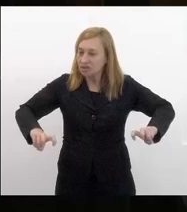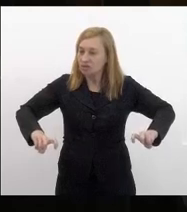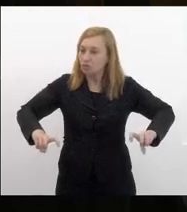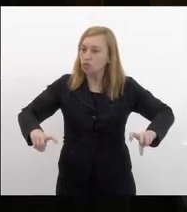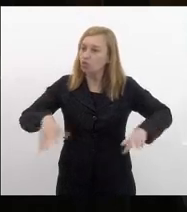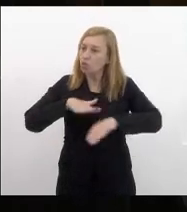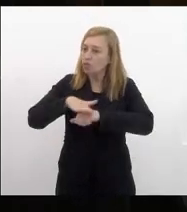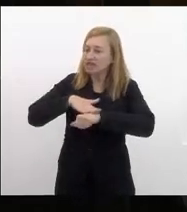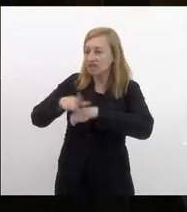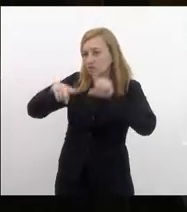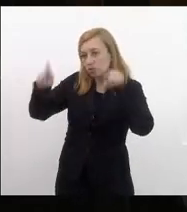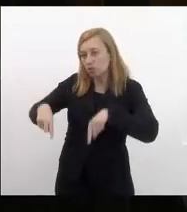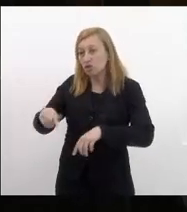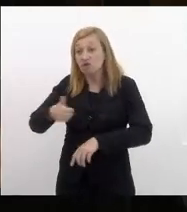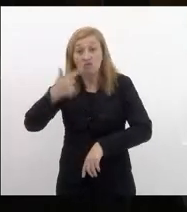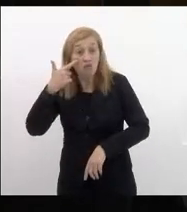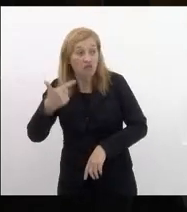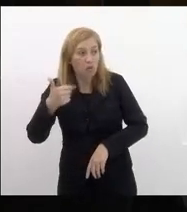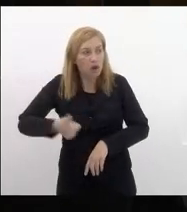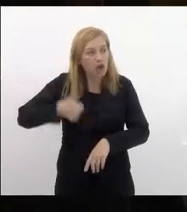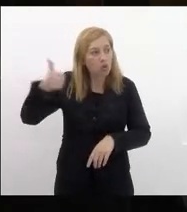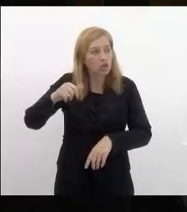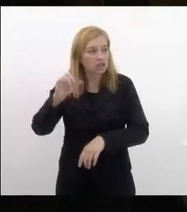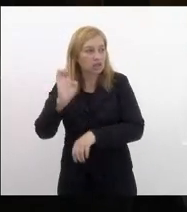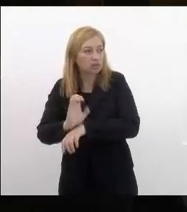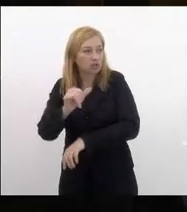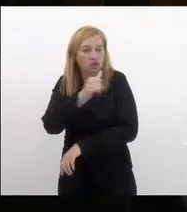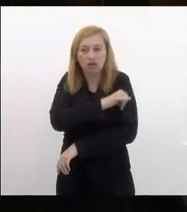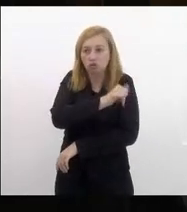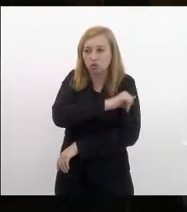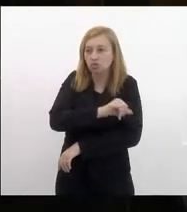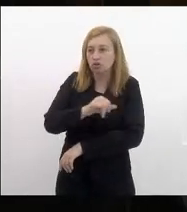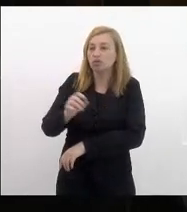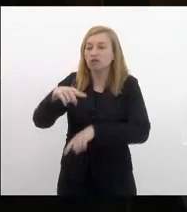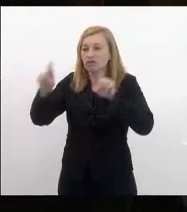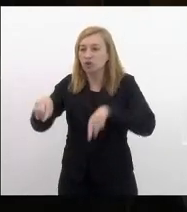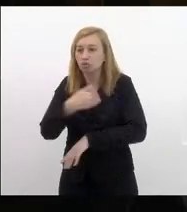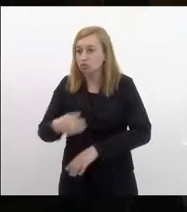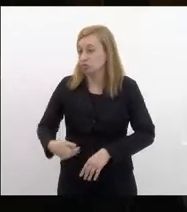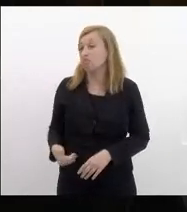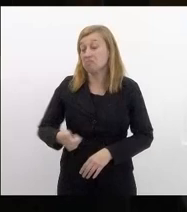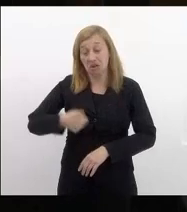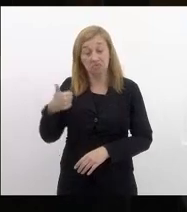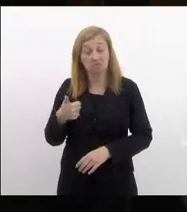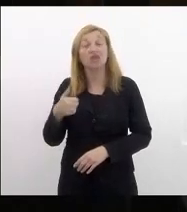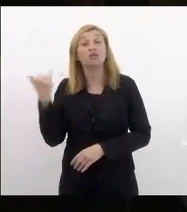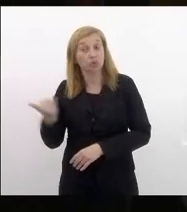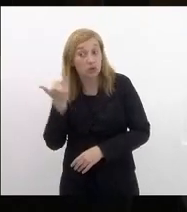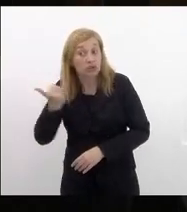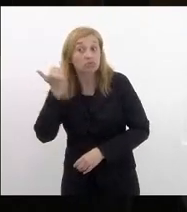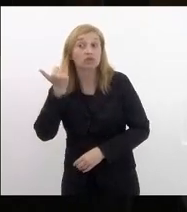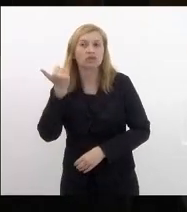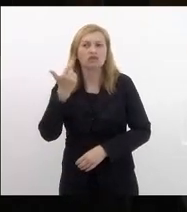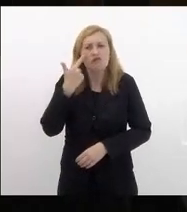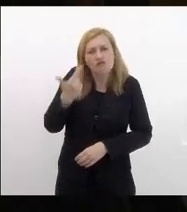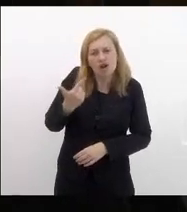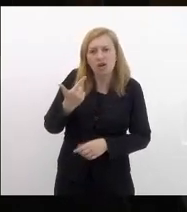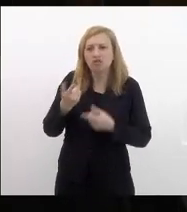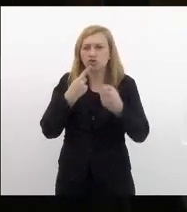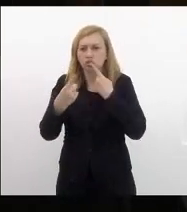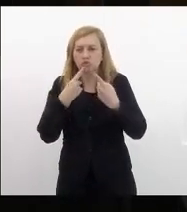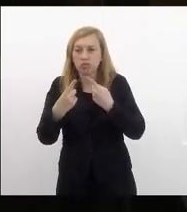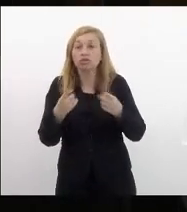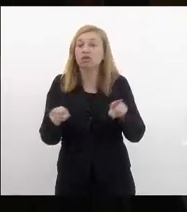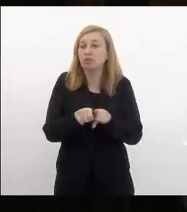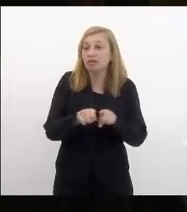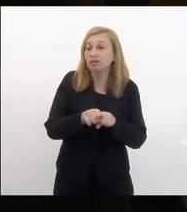que o maior patrimônio que nós temos no estado do Rio de Janeiro é o servidor público então é importante a gente fazer esse debate como